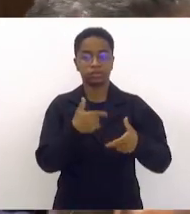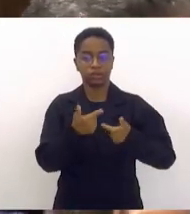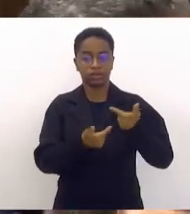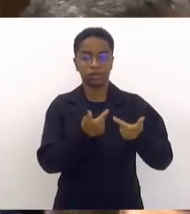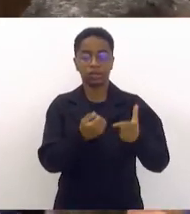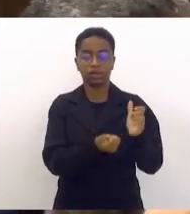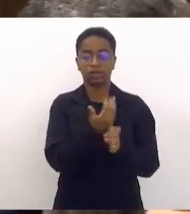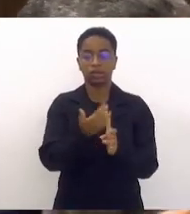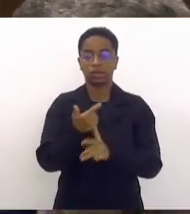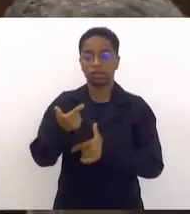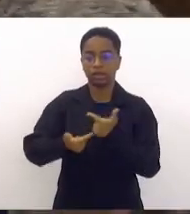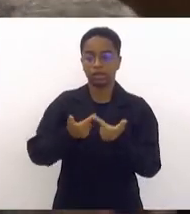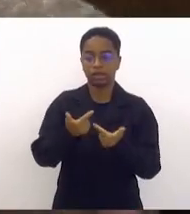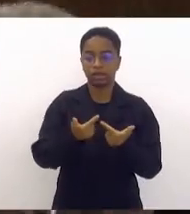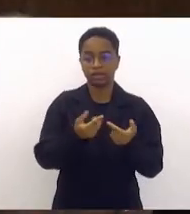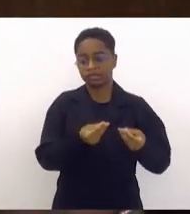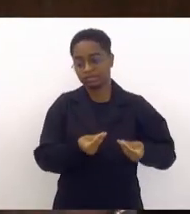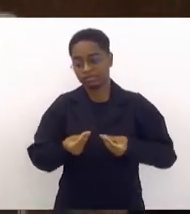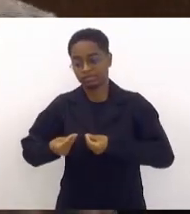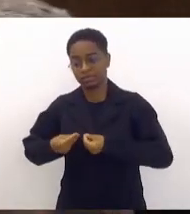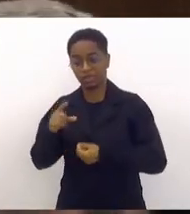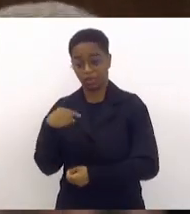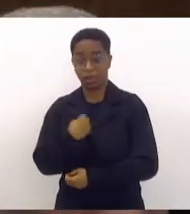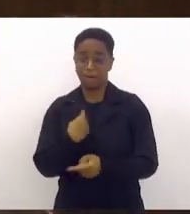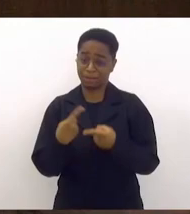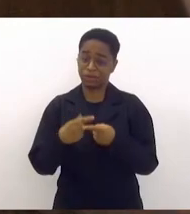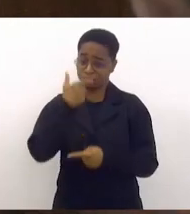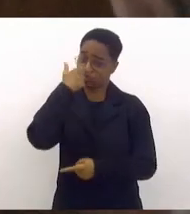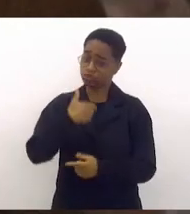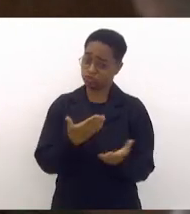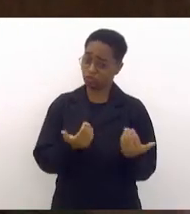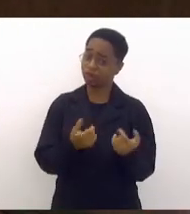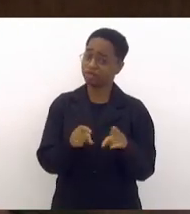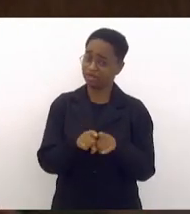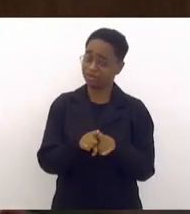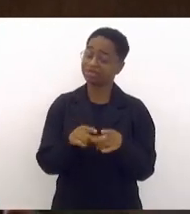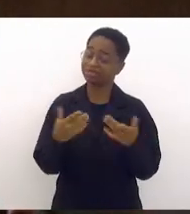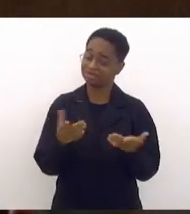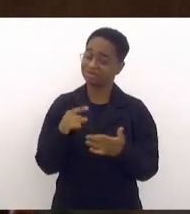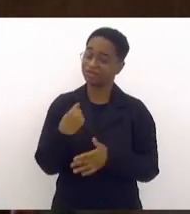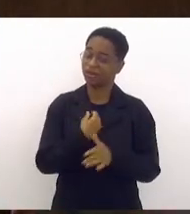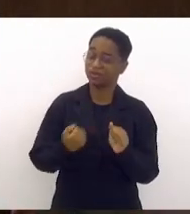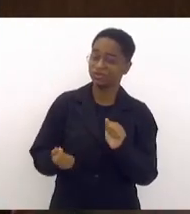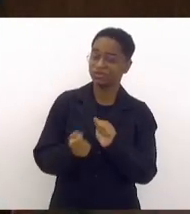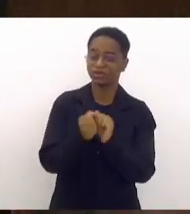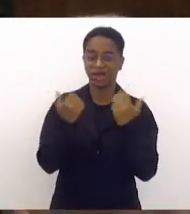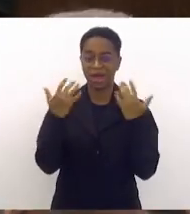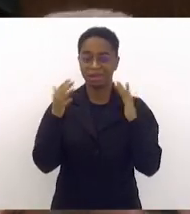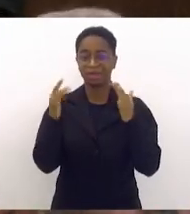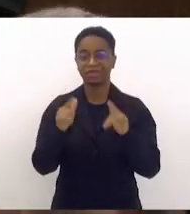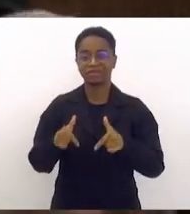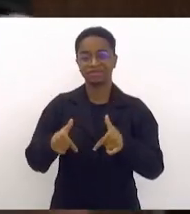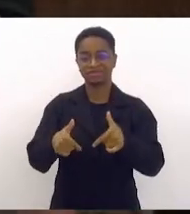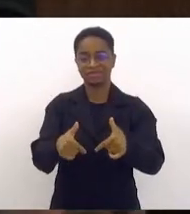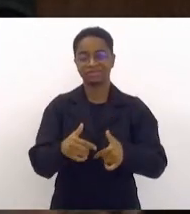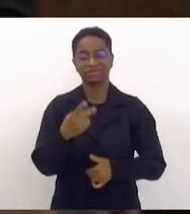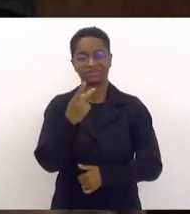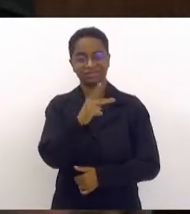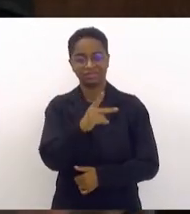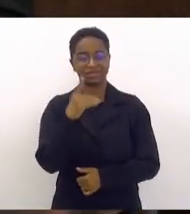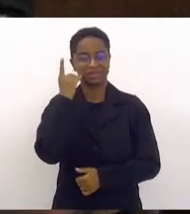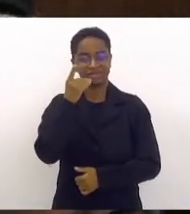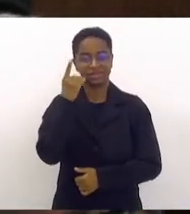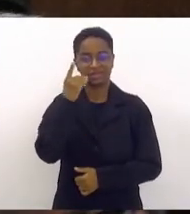trabalhos para nós, porque nós somos jovens. Então, nós vamos estar lá, não é, aplaudindo aí essa iniciativa do